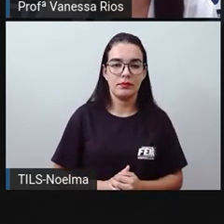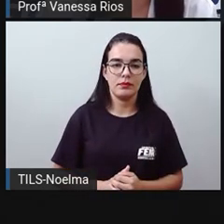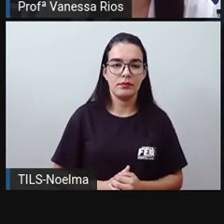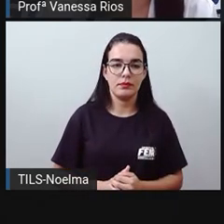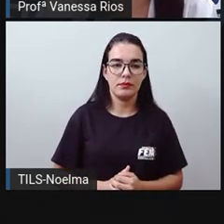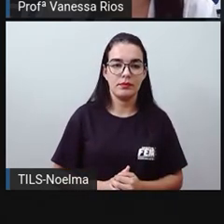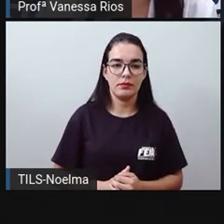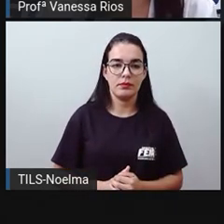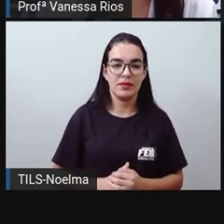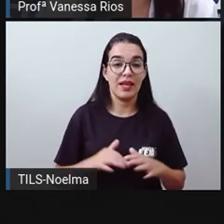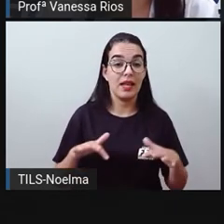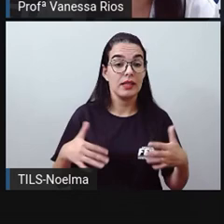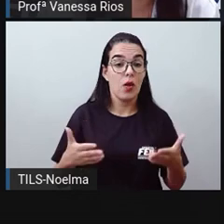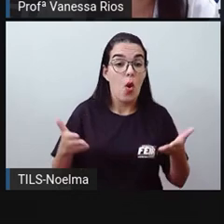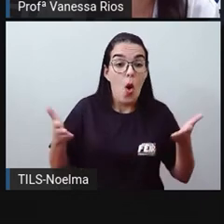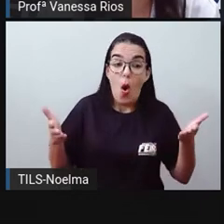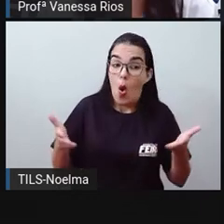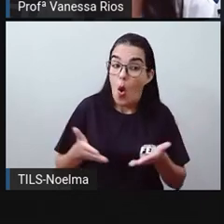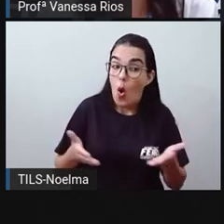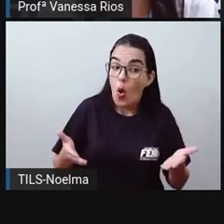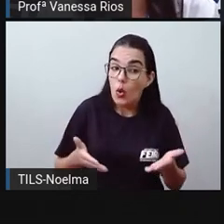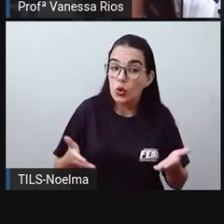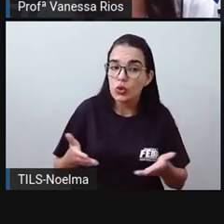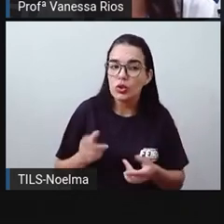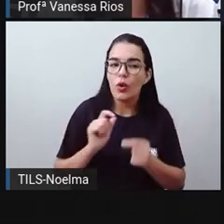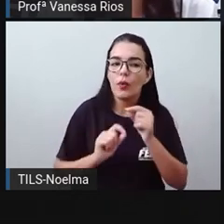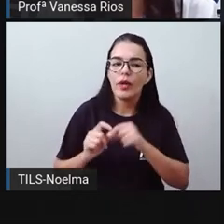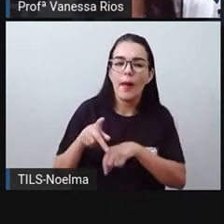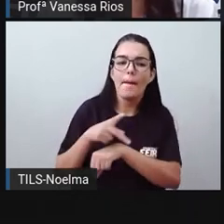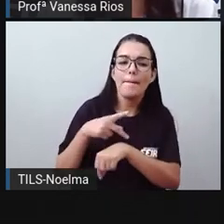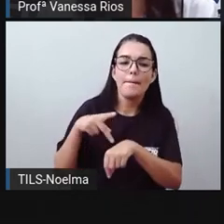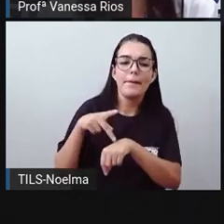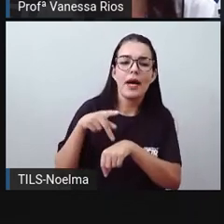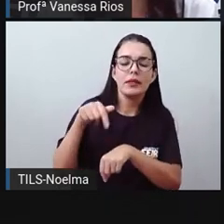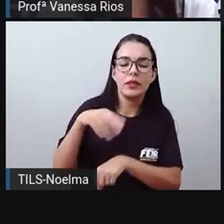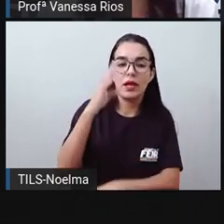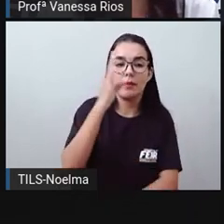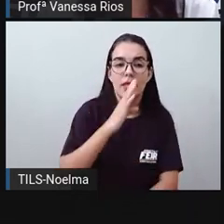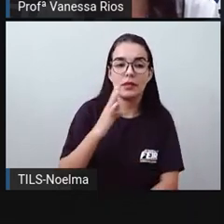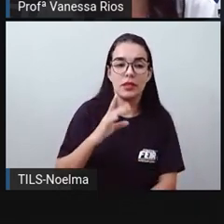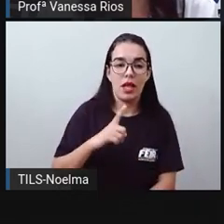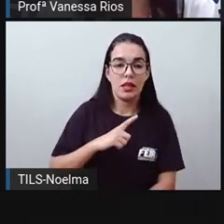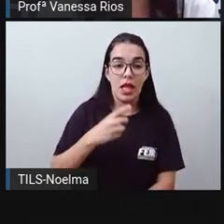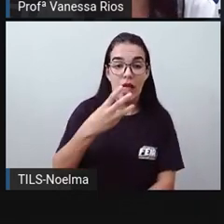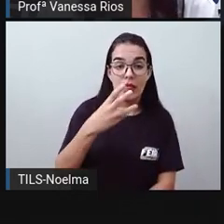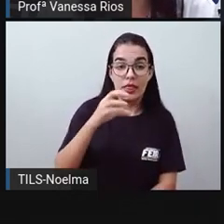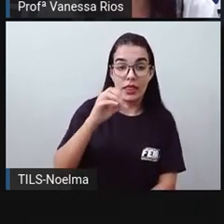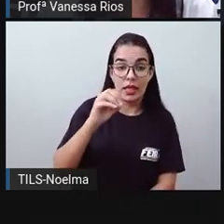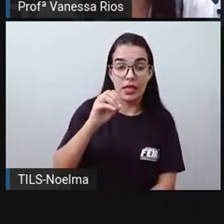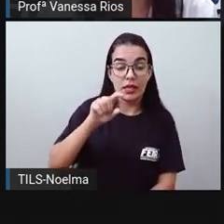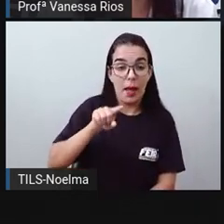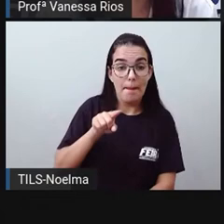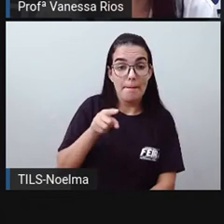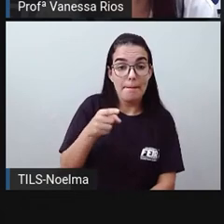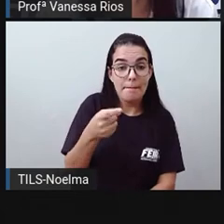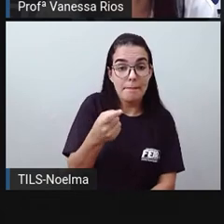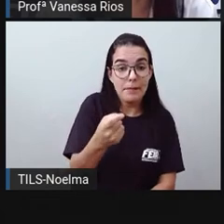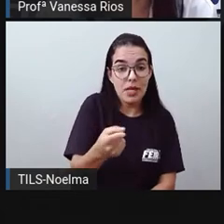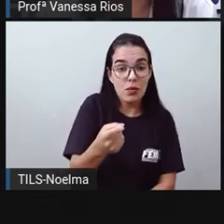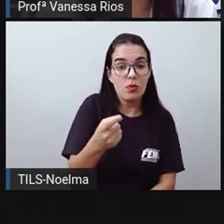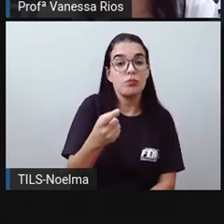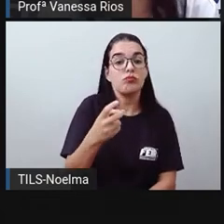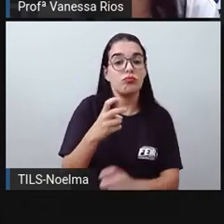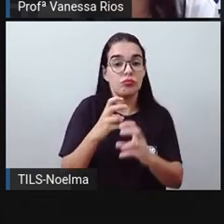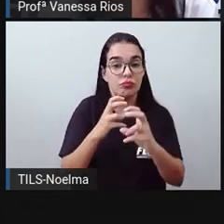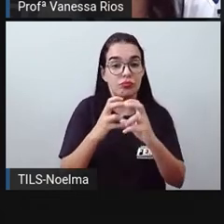E aí atualmente, o país possui aí 30 mil quilômetros de ferrovias para tráfego,